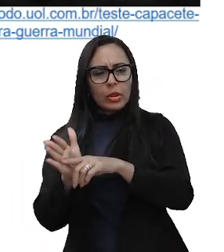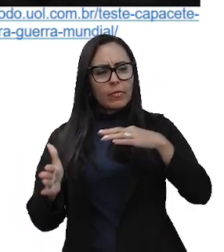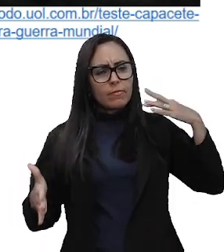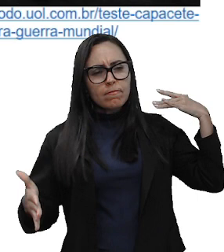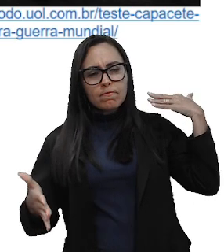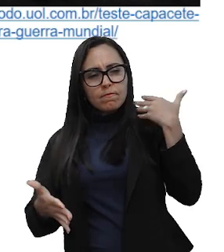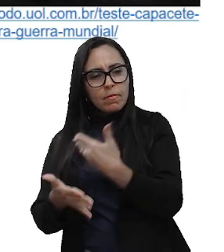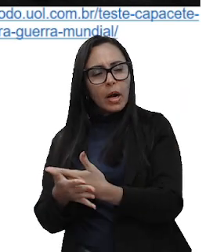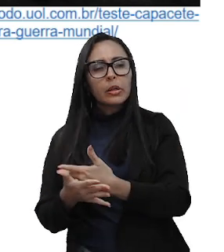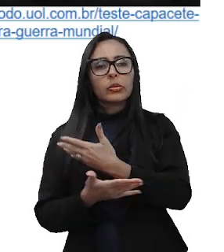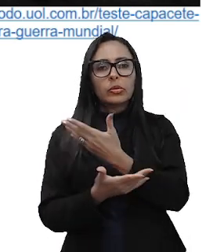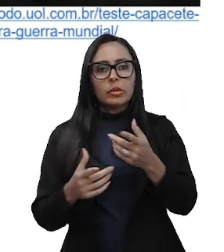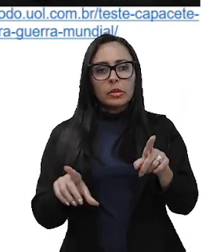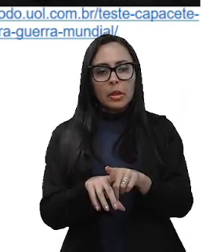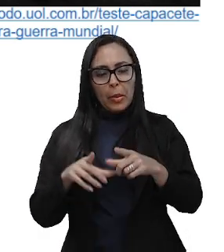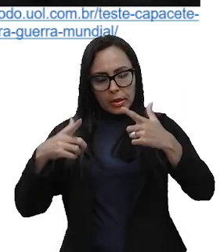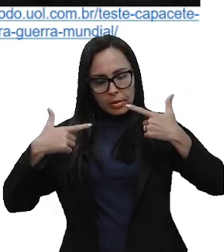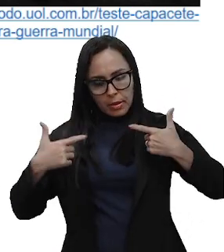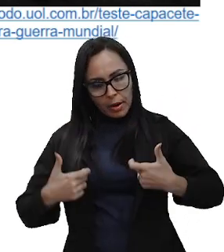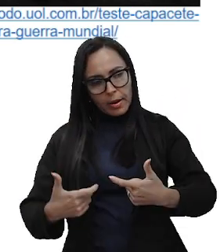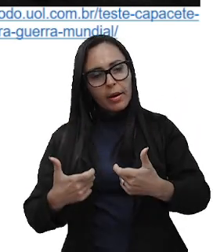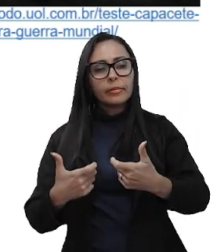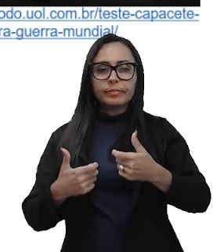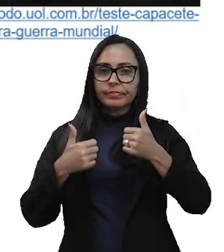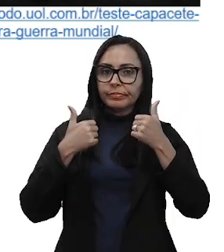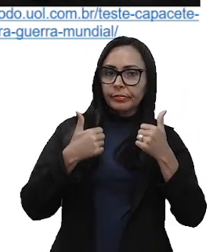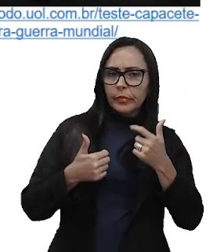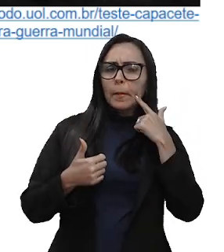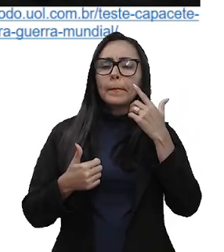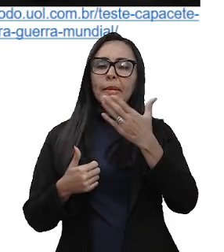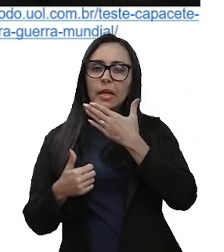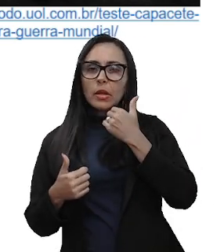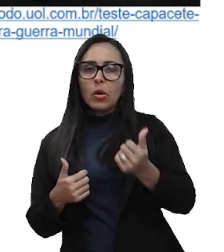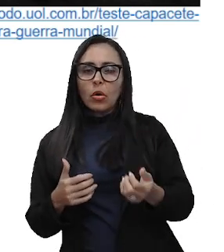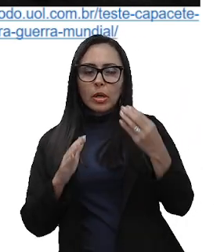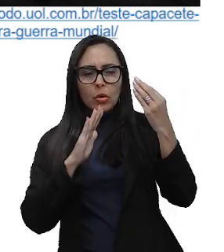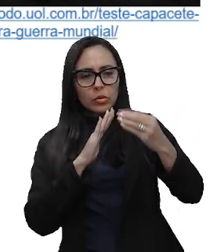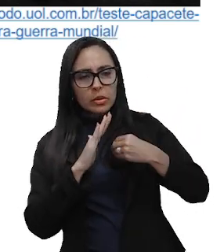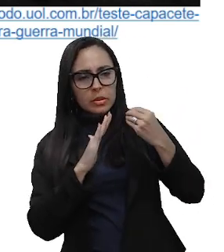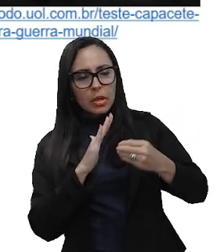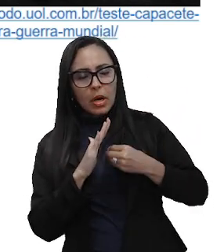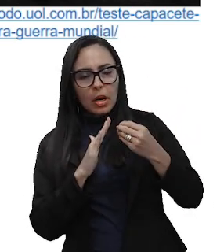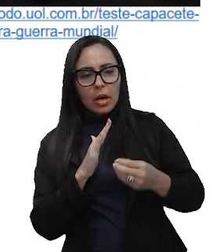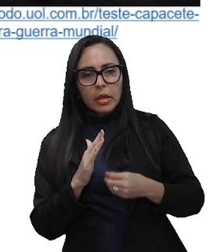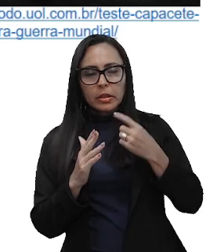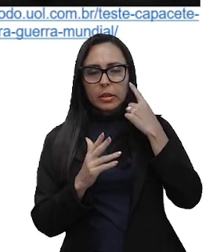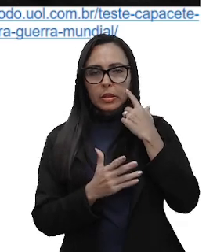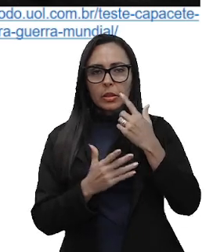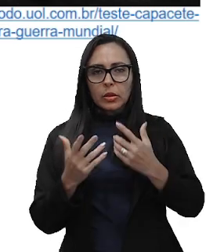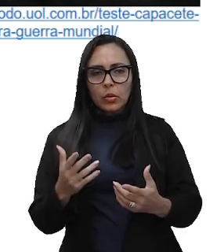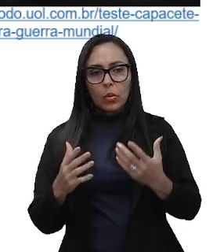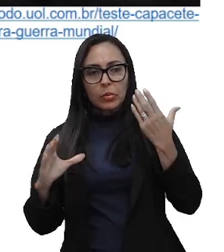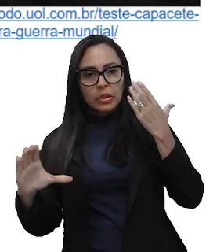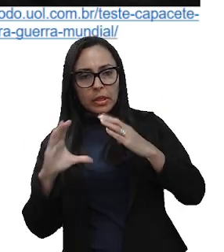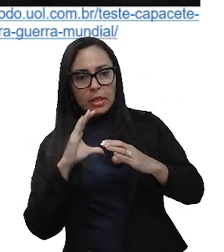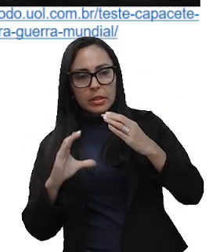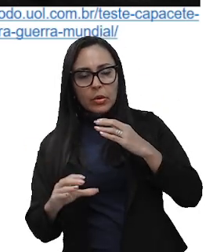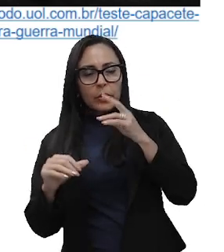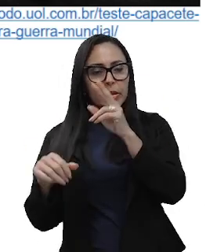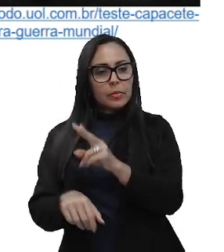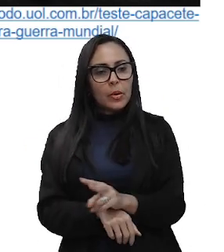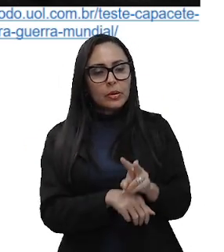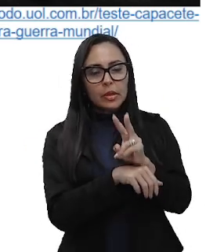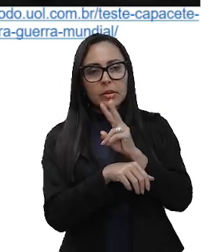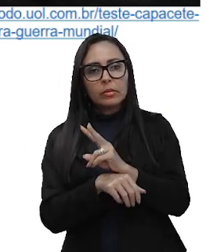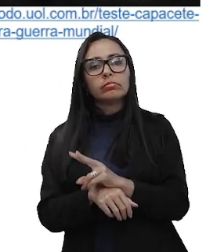na questão da guerra, certo? Então, melhorou o design de armas, melhorou o equipamento de comunicação e de proteção